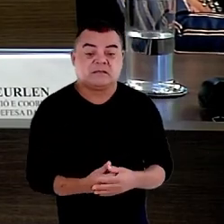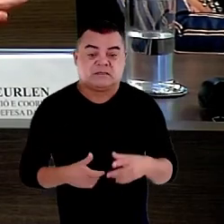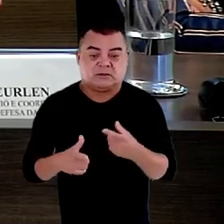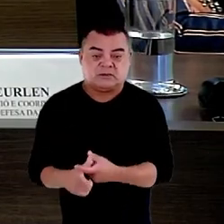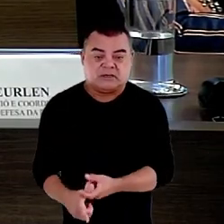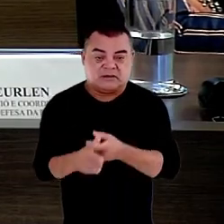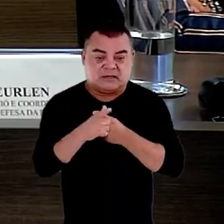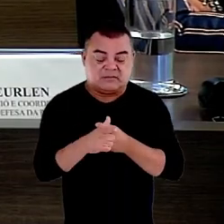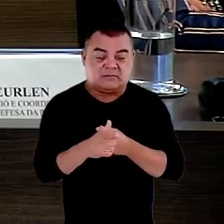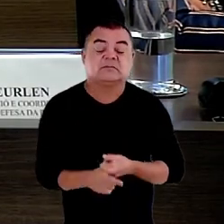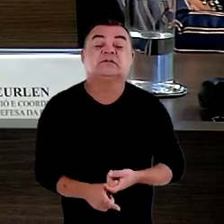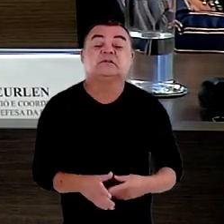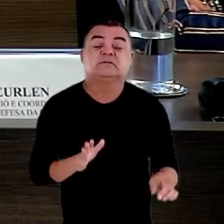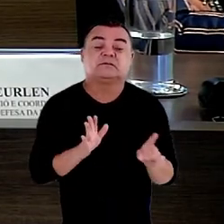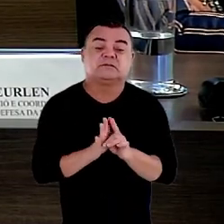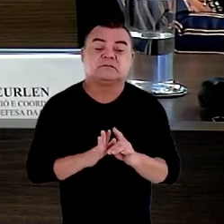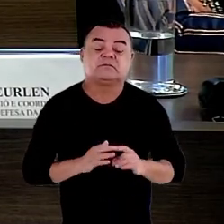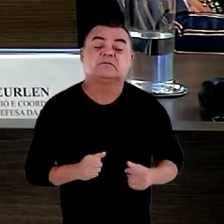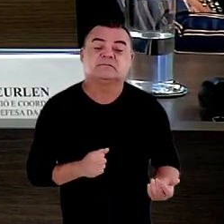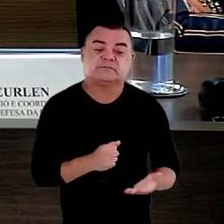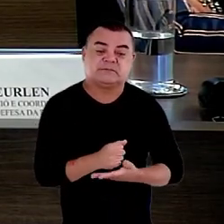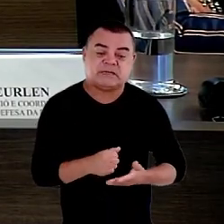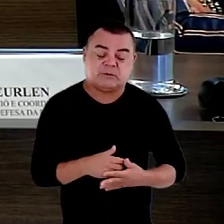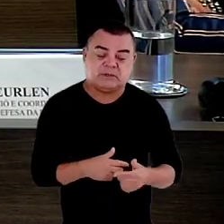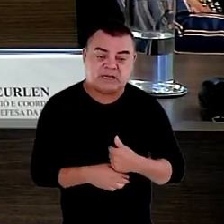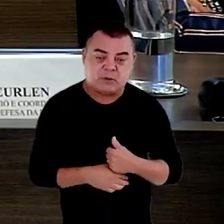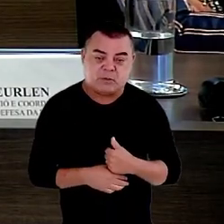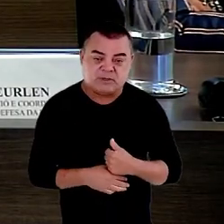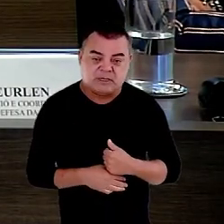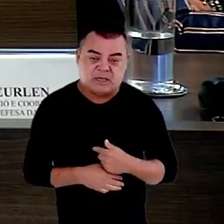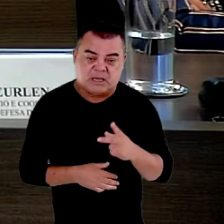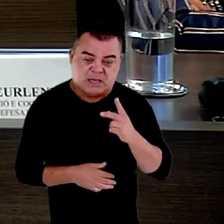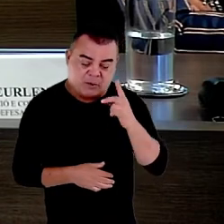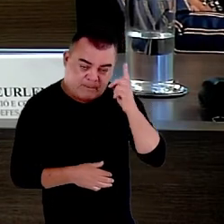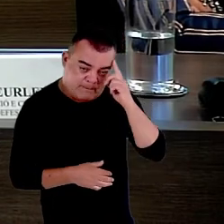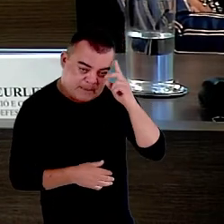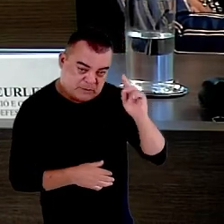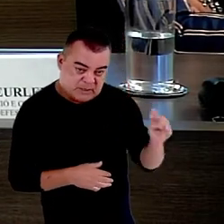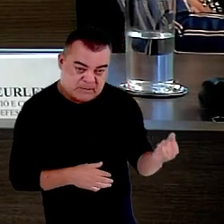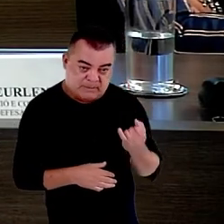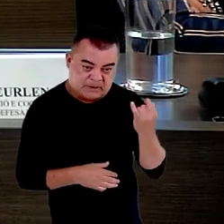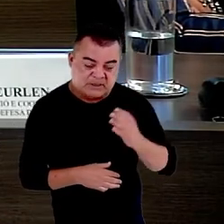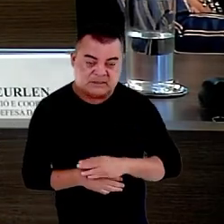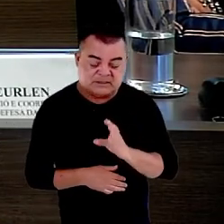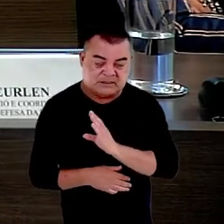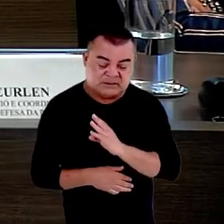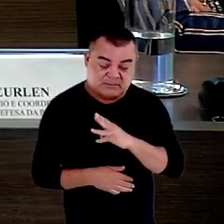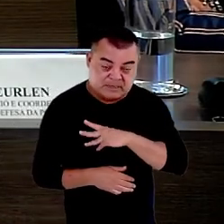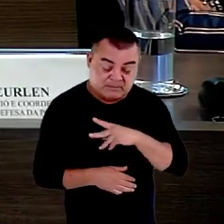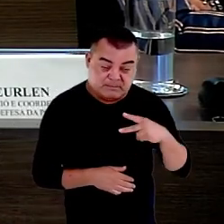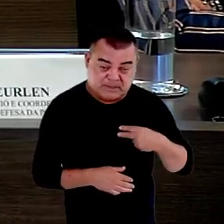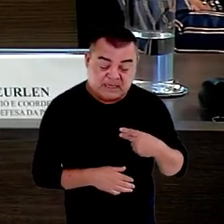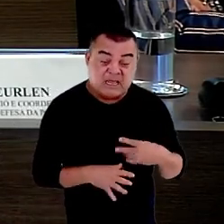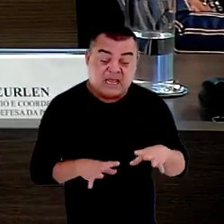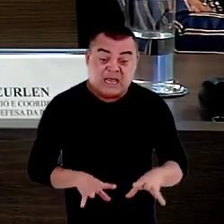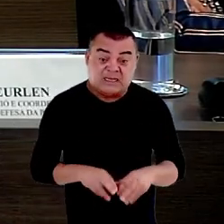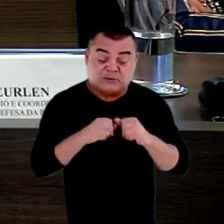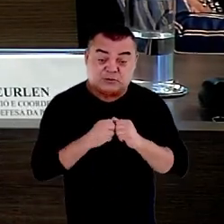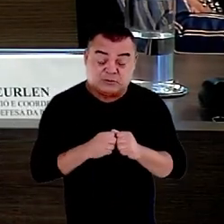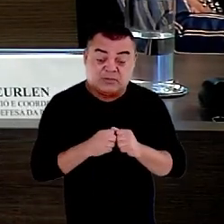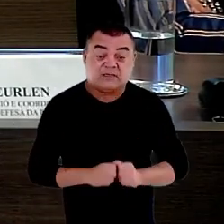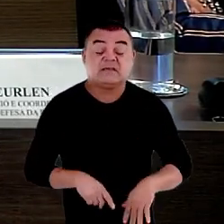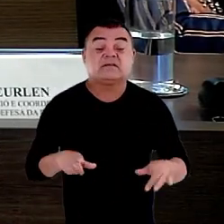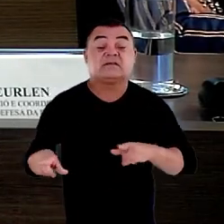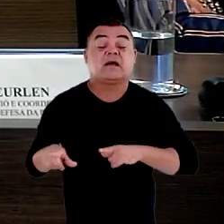realização desse direito fundamental então eu acho importante conselheiro que o CNMP assuma esse papel de